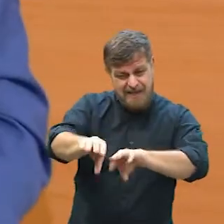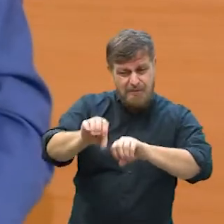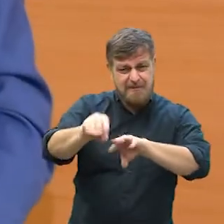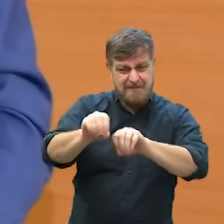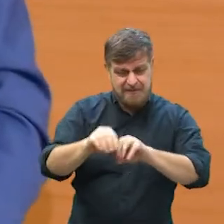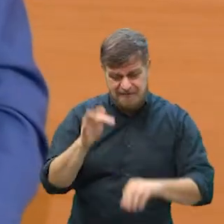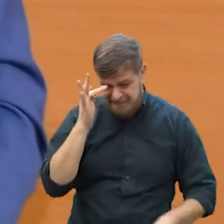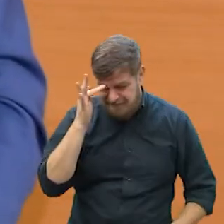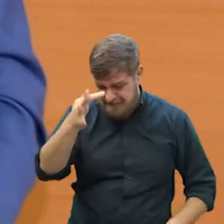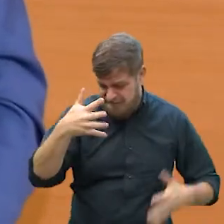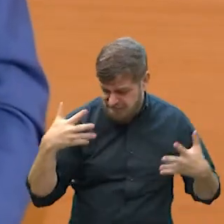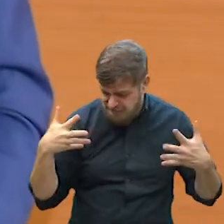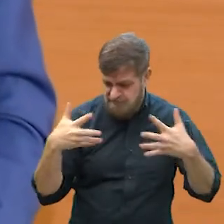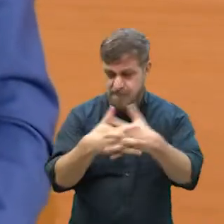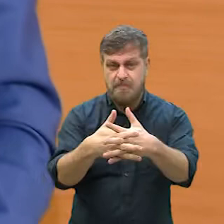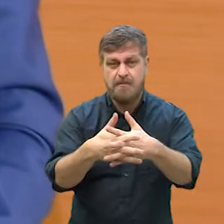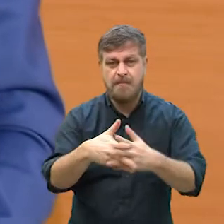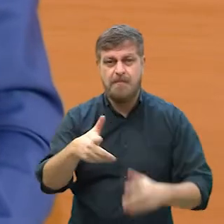ensino,